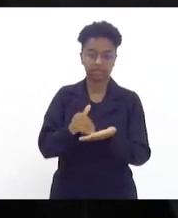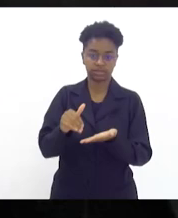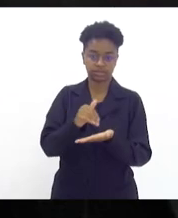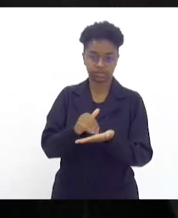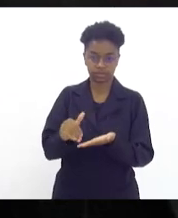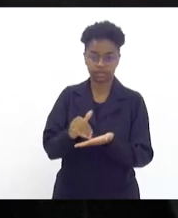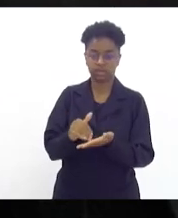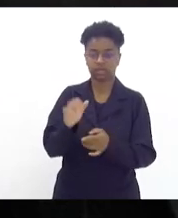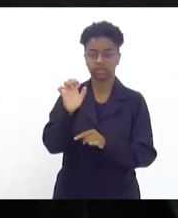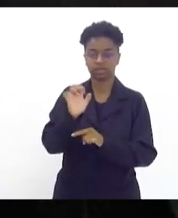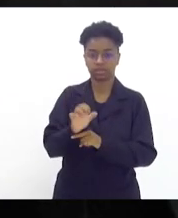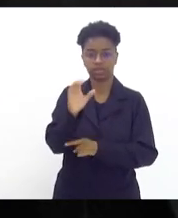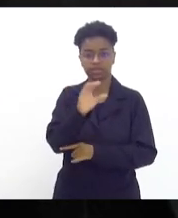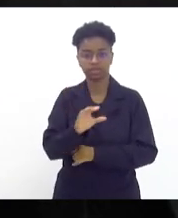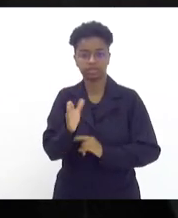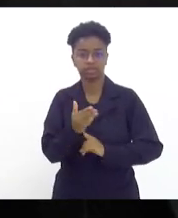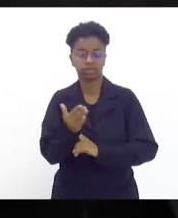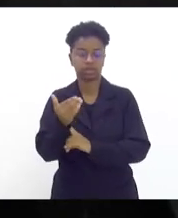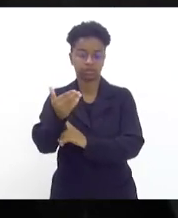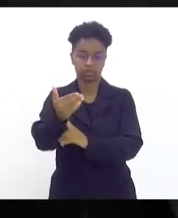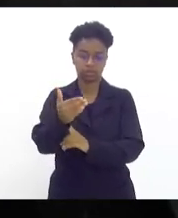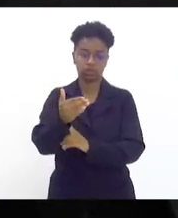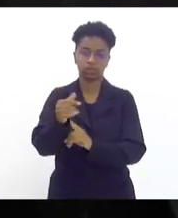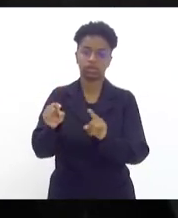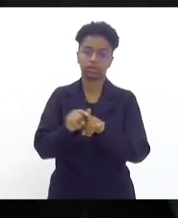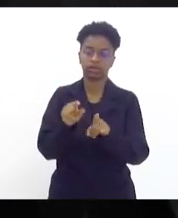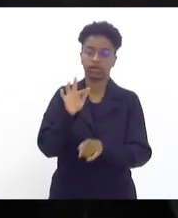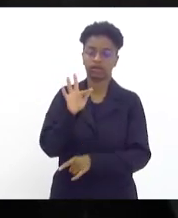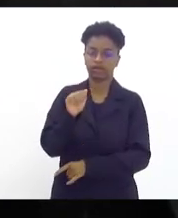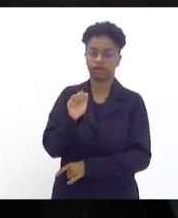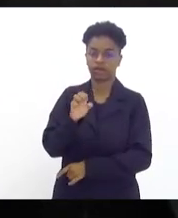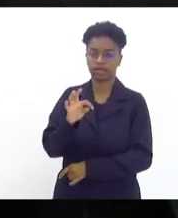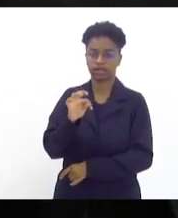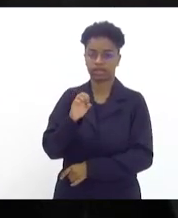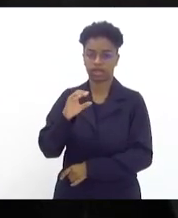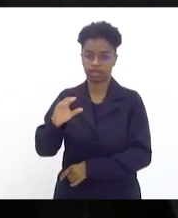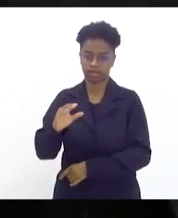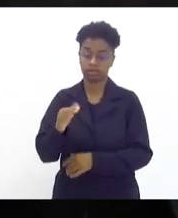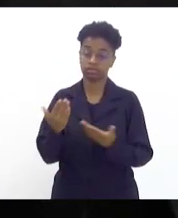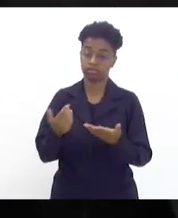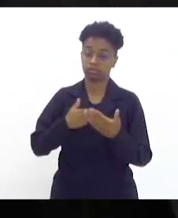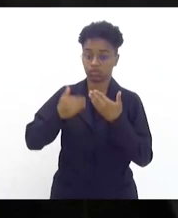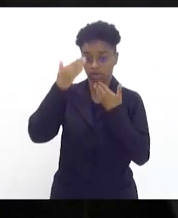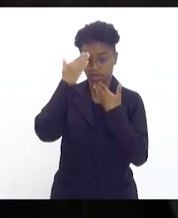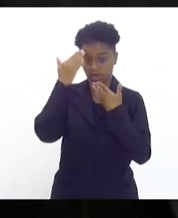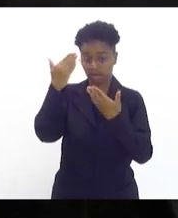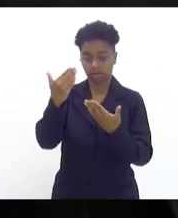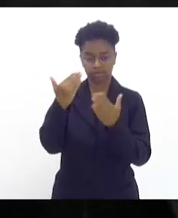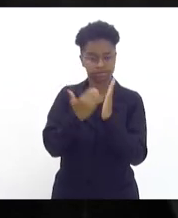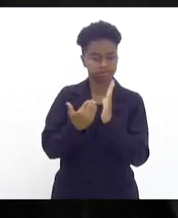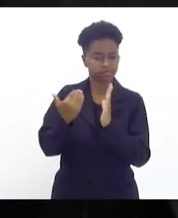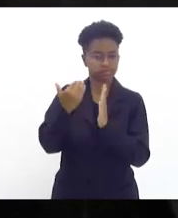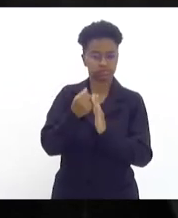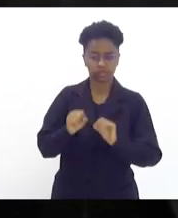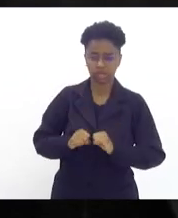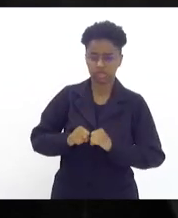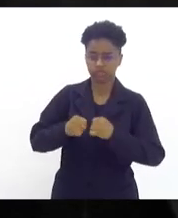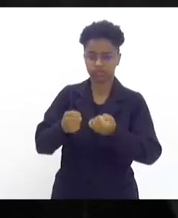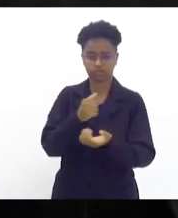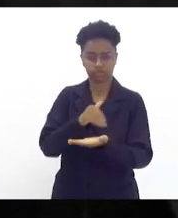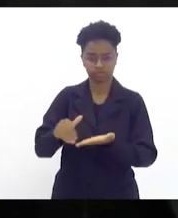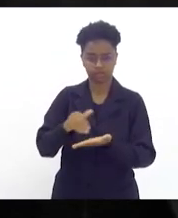de Estado de Ciência e Tecnologia e FAETEC e aí eu agradeço muito o empenho da